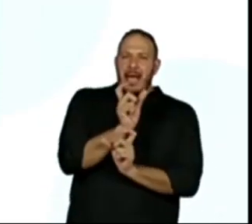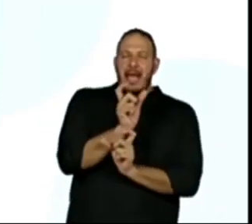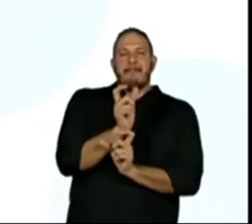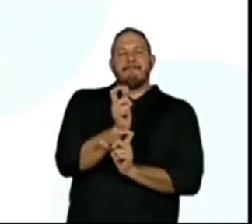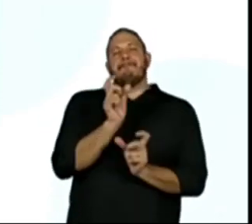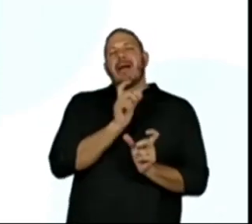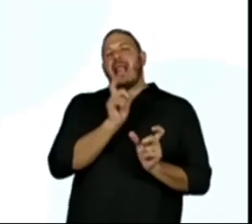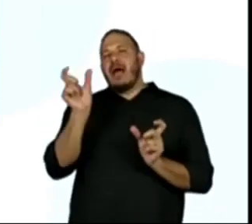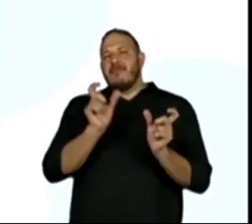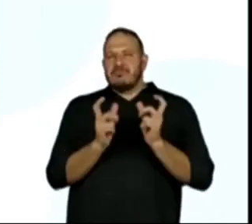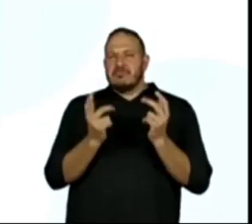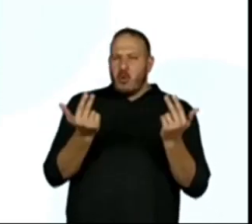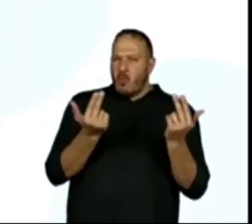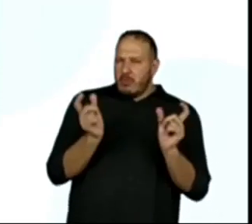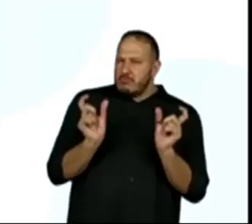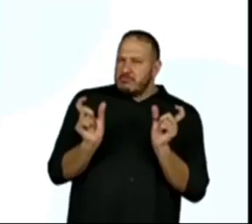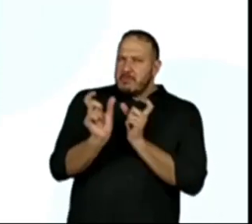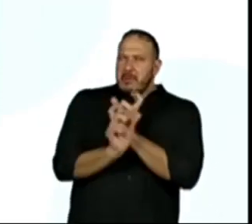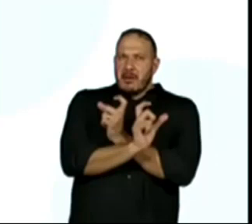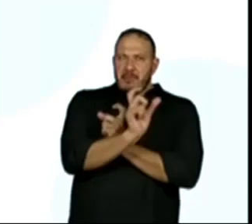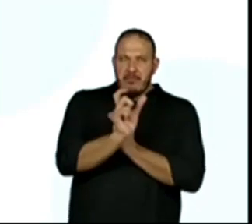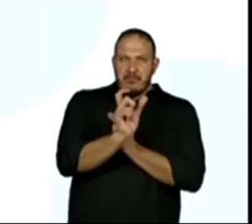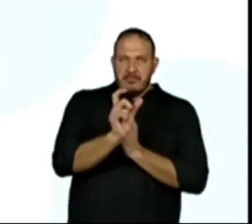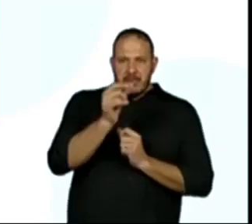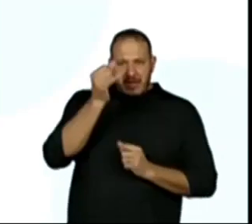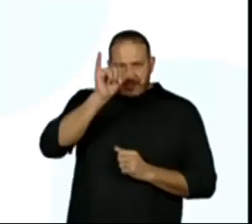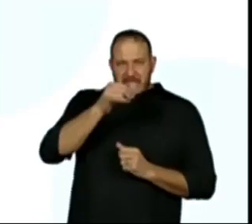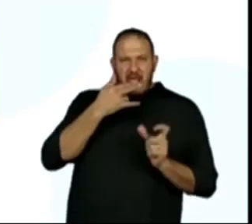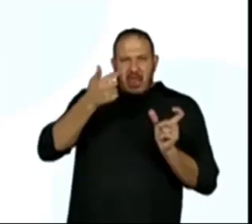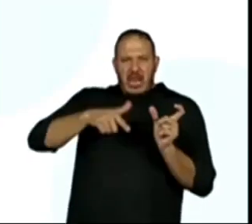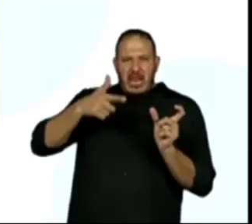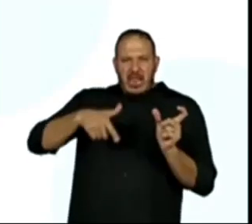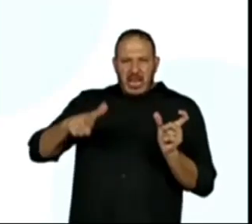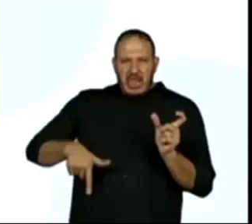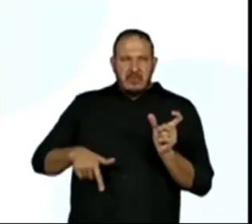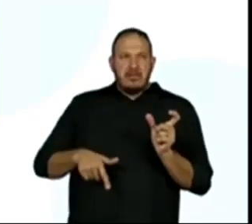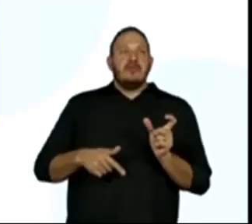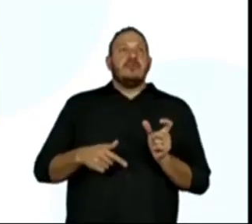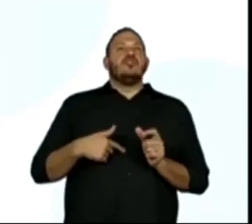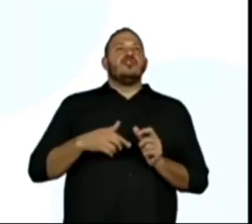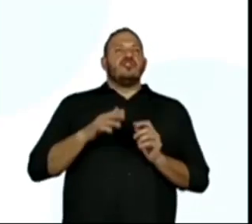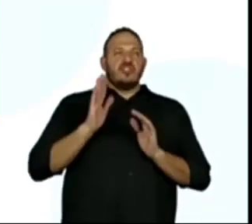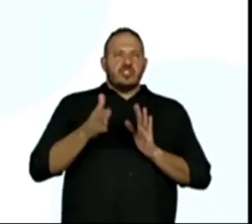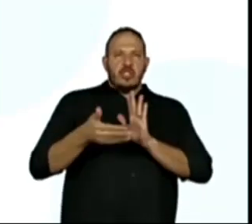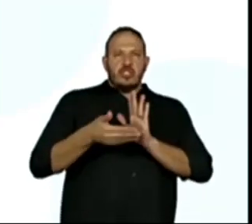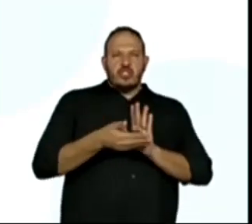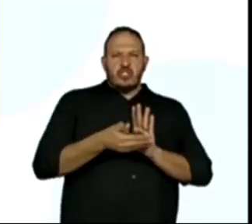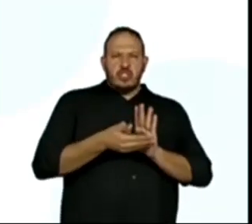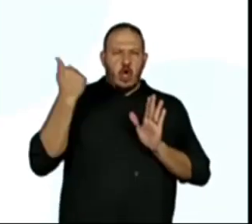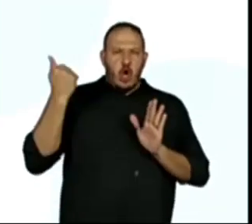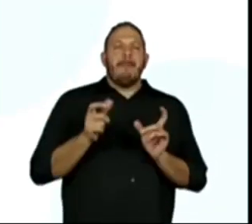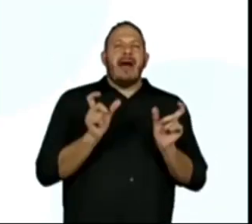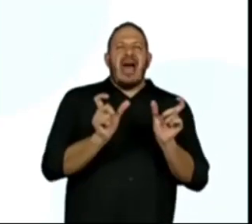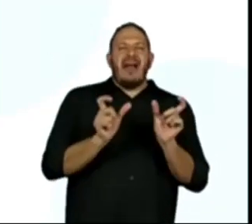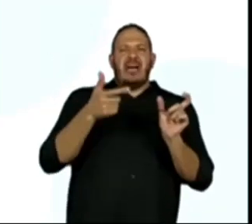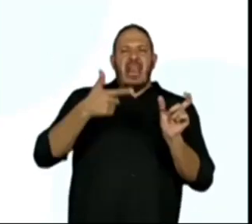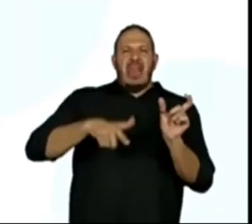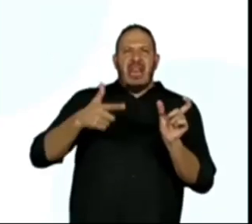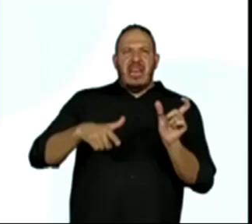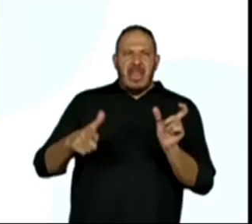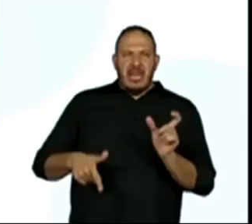pronomes para evitar as repetições? Nós tiramos palavras repetidas? Deixa eu colocar aqui.